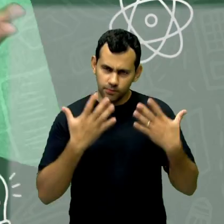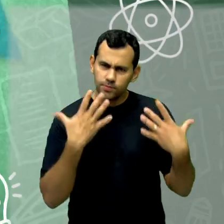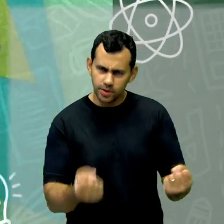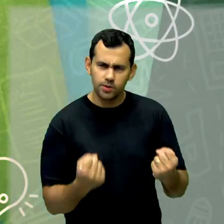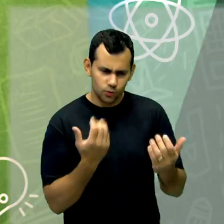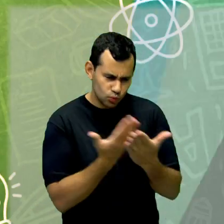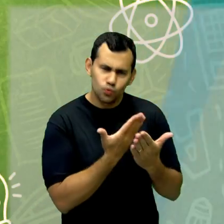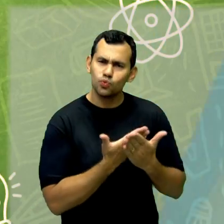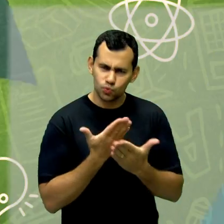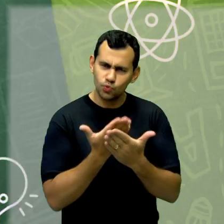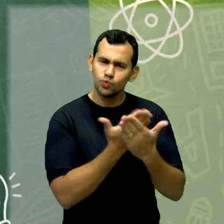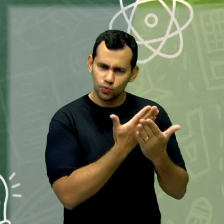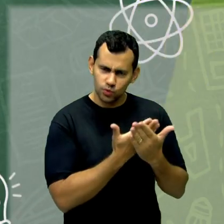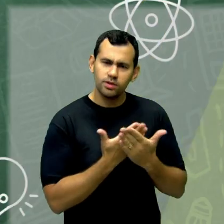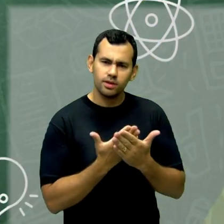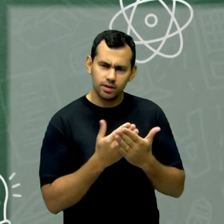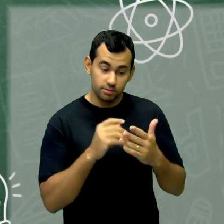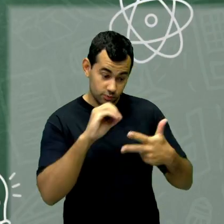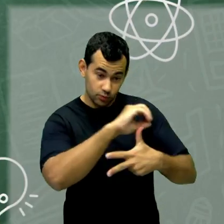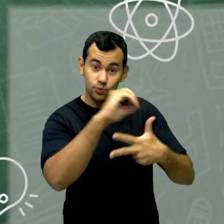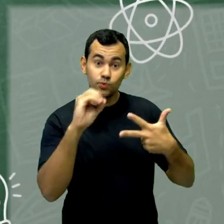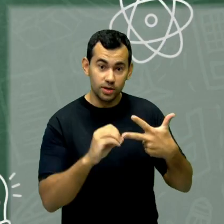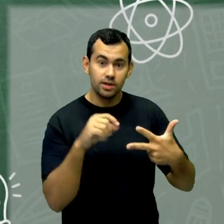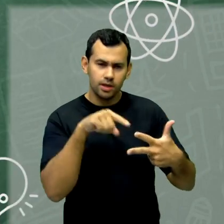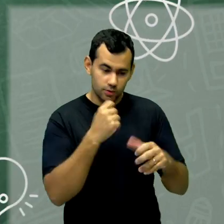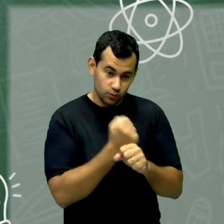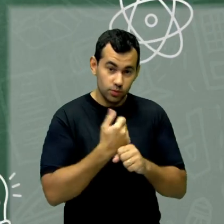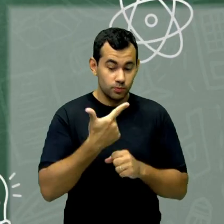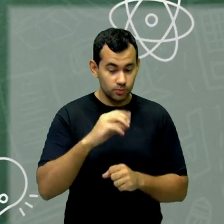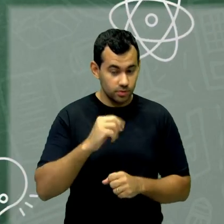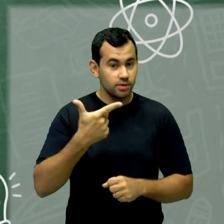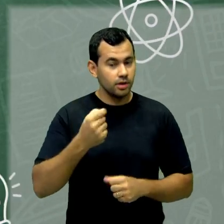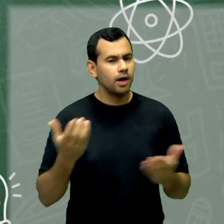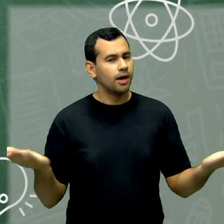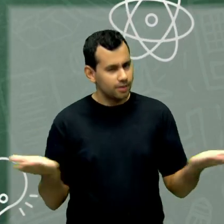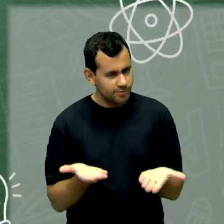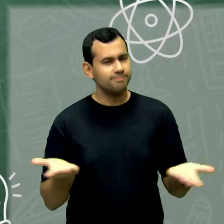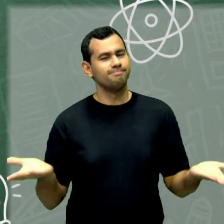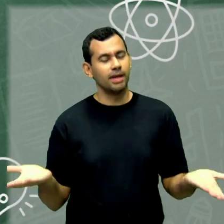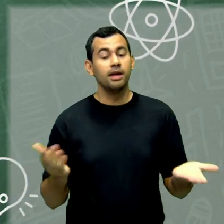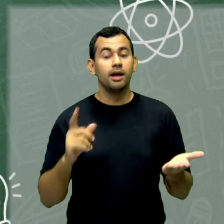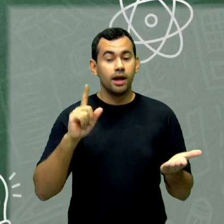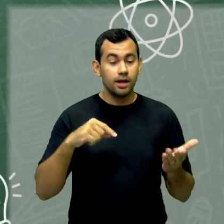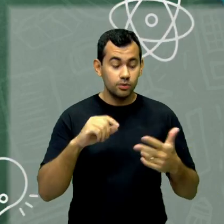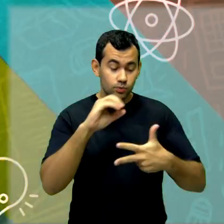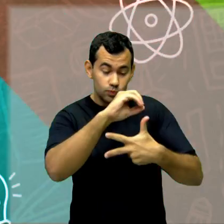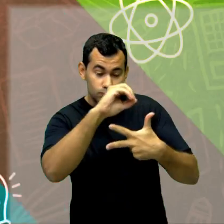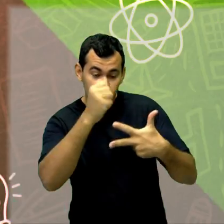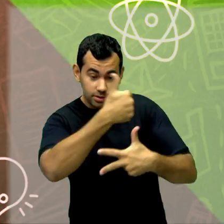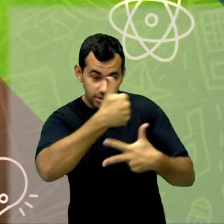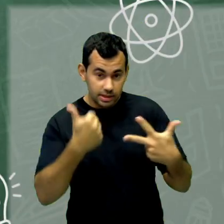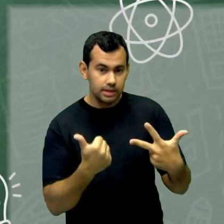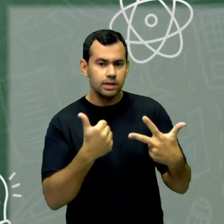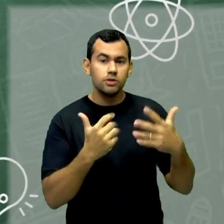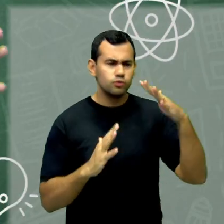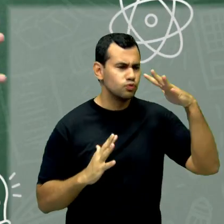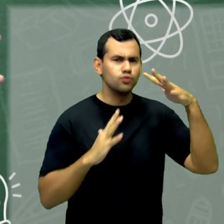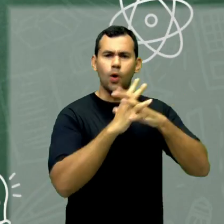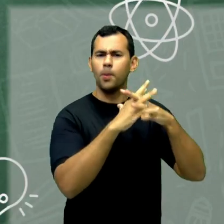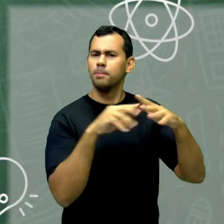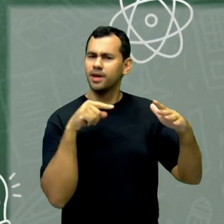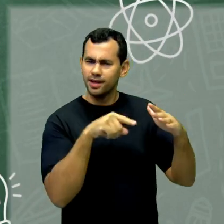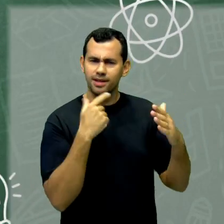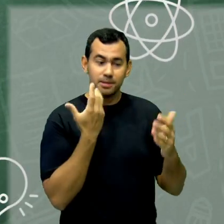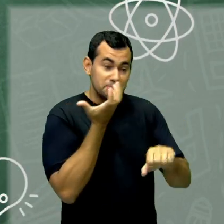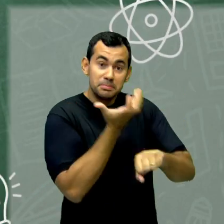E aí galera, prontos para mais um dia de preparação para o Enem 2020? Espero que sim, porque o Goiás bem no Enem de hoje está muito